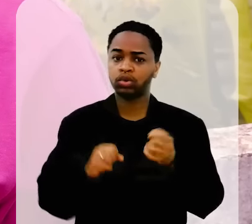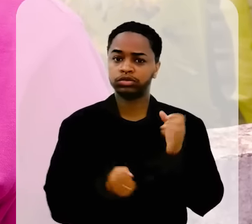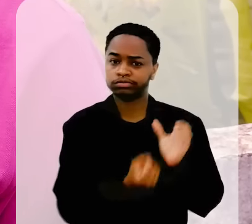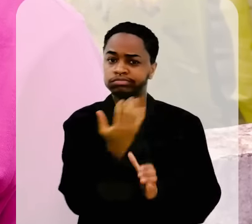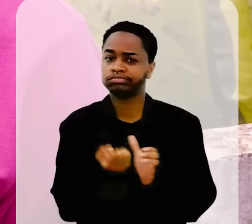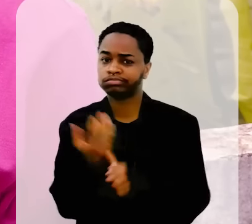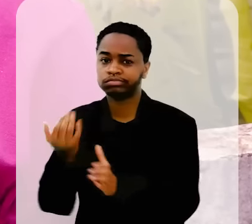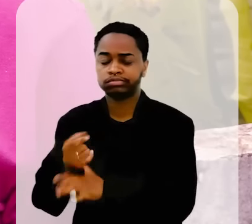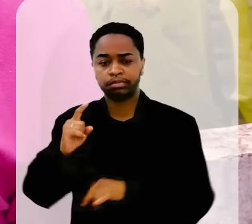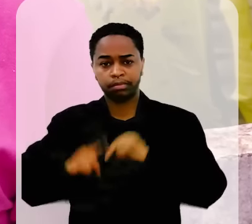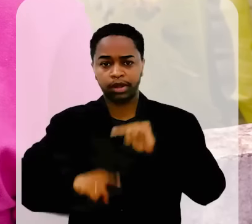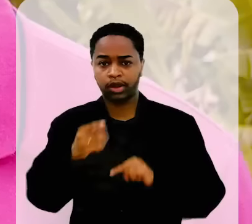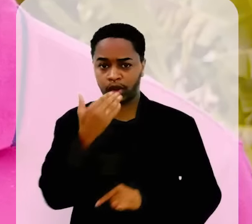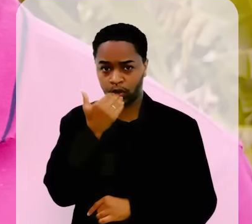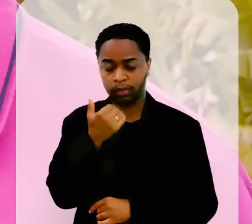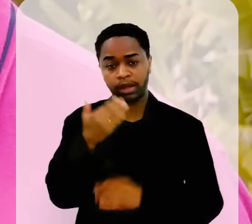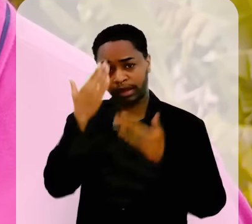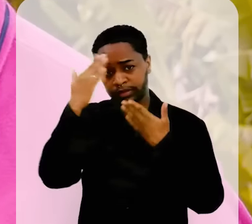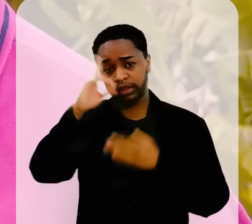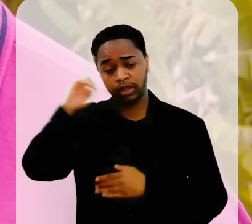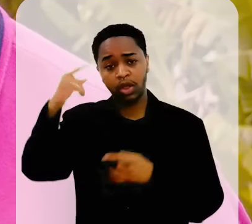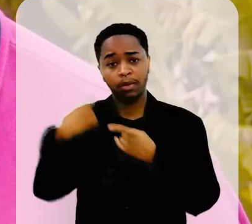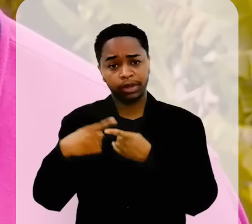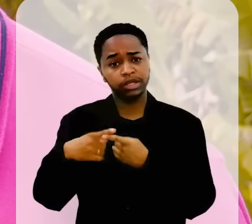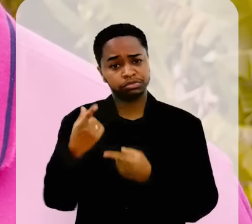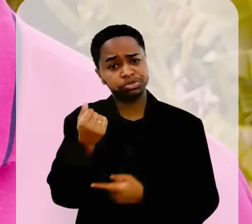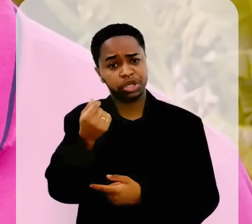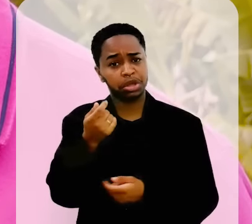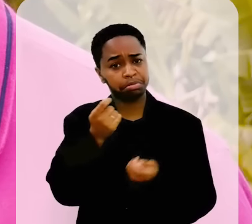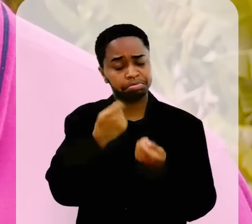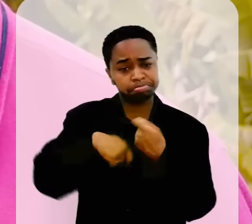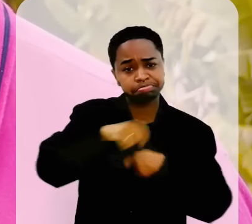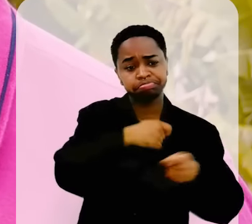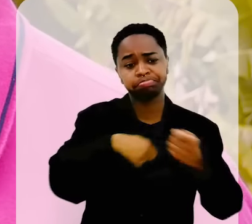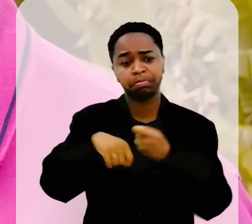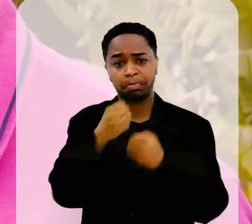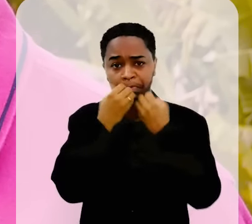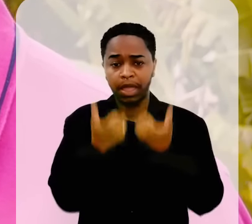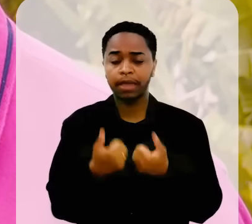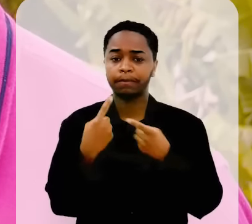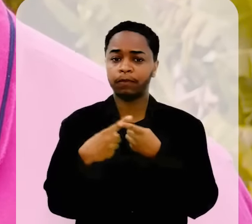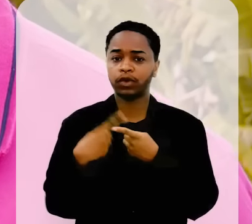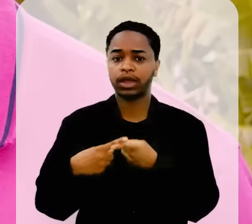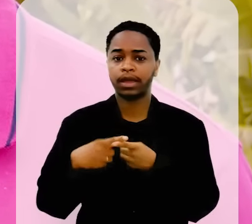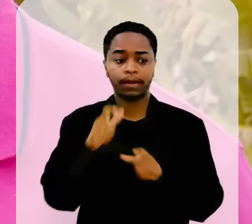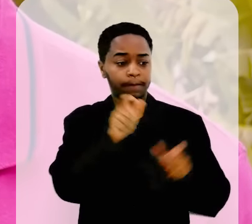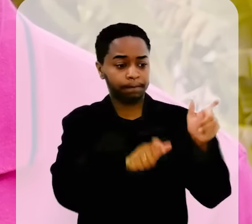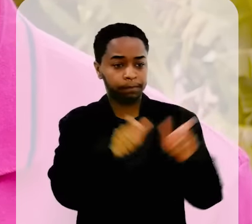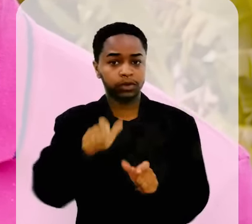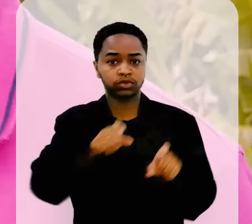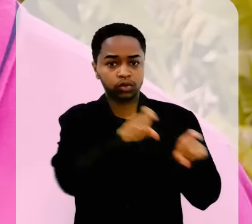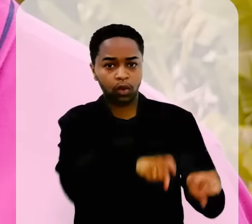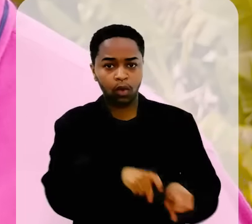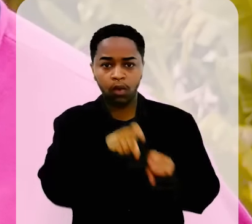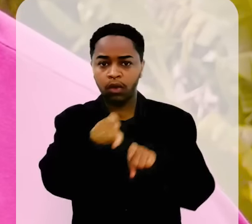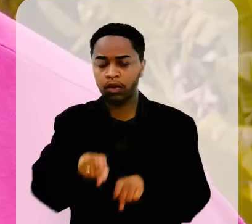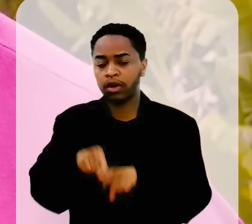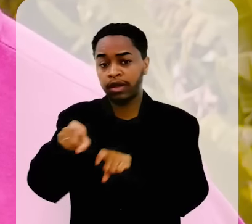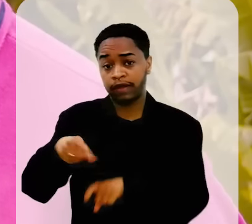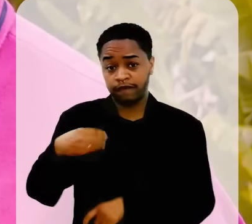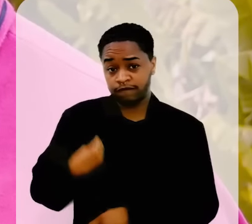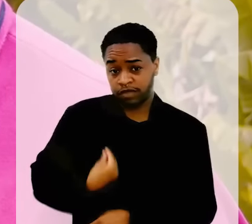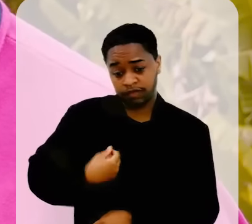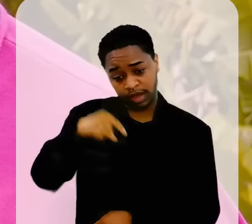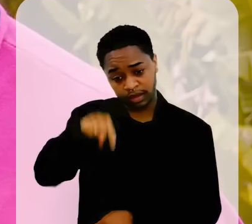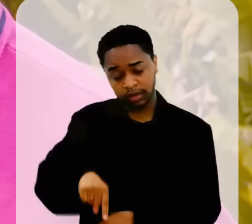produtivas. Graças a Deus, o dinheiro circula em Bom Jardim com muita tranquilidade porque os produtores aqui